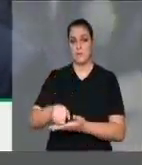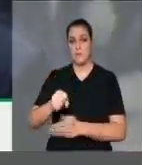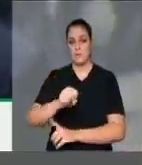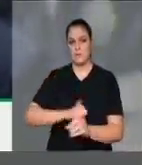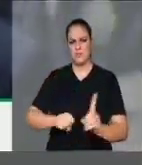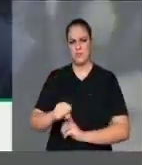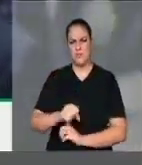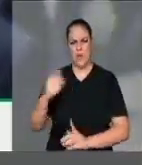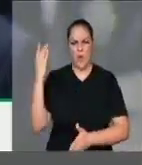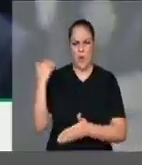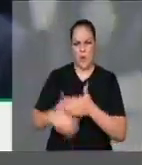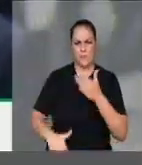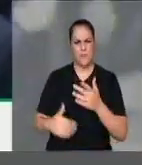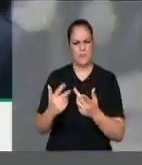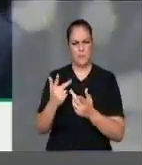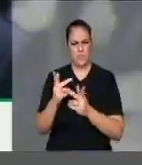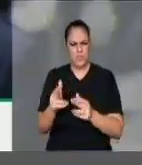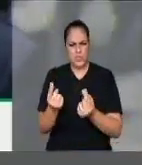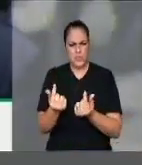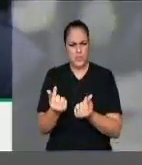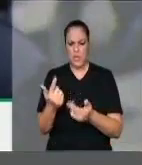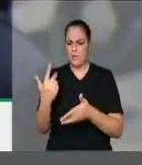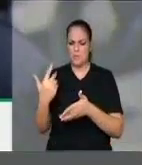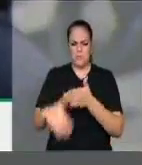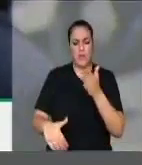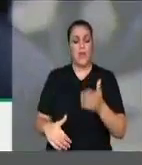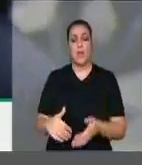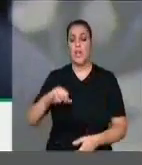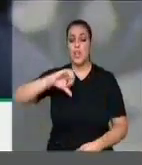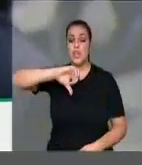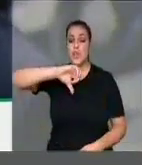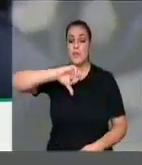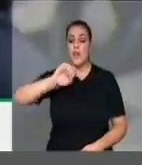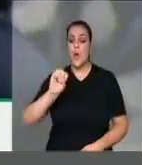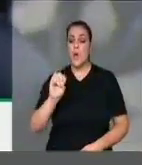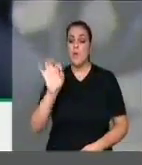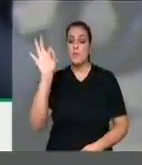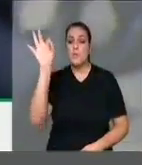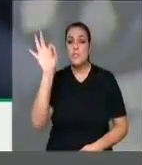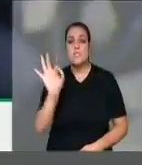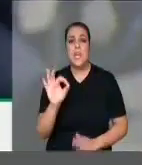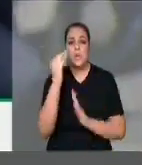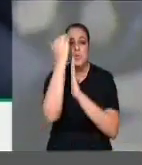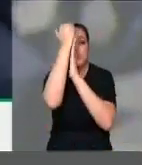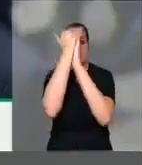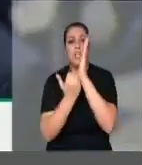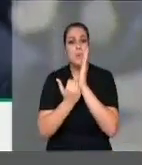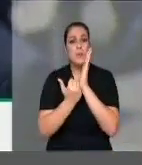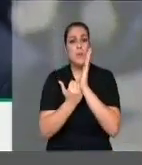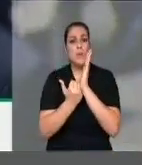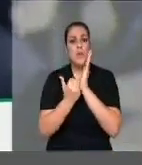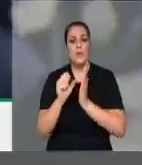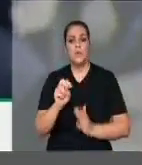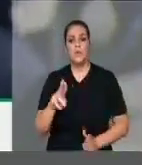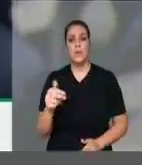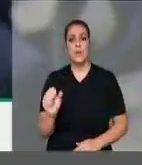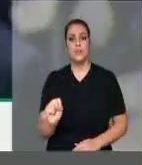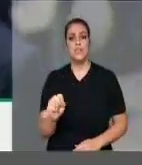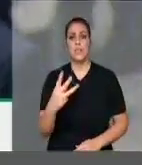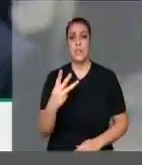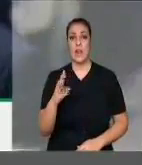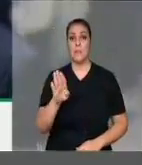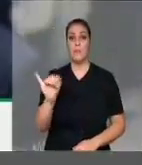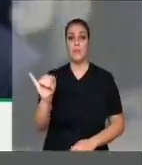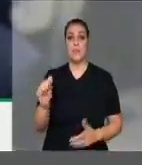de uma rede de proteção social. O governo reduziu em 98% o orçamento dos SUAS, de R$